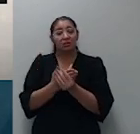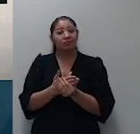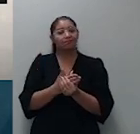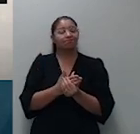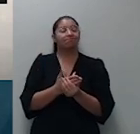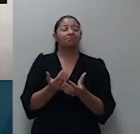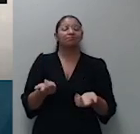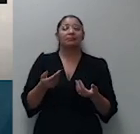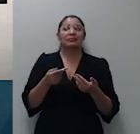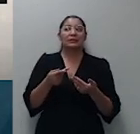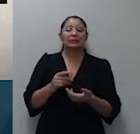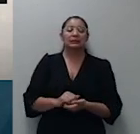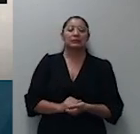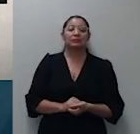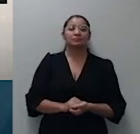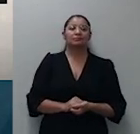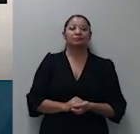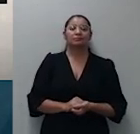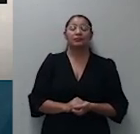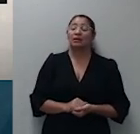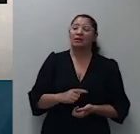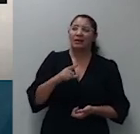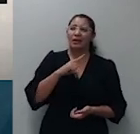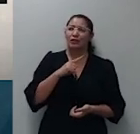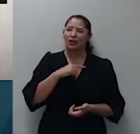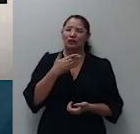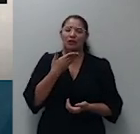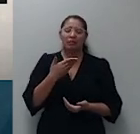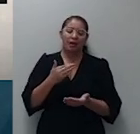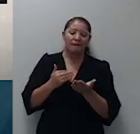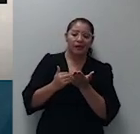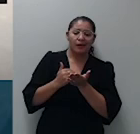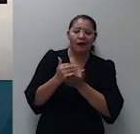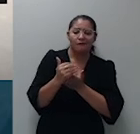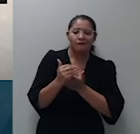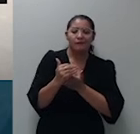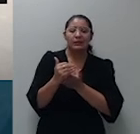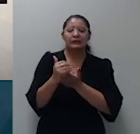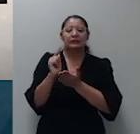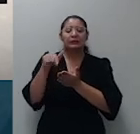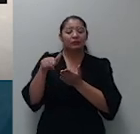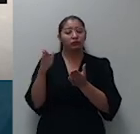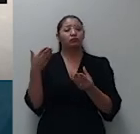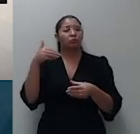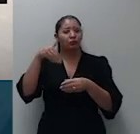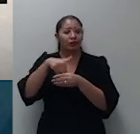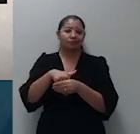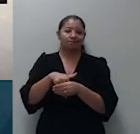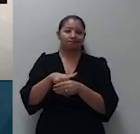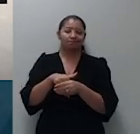já tinha até avançado na elaboração do voto mas achei melhor consultar os colegas